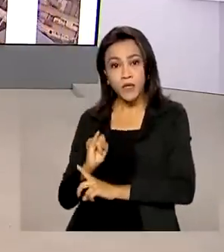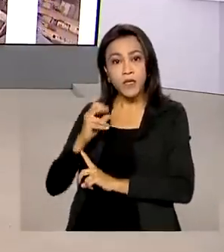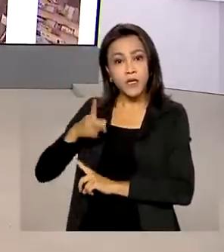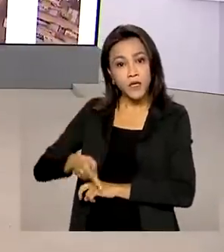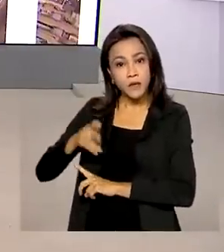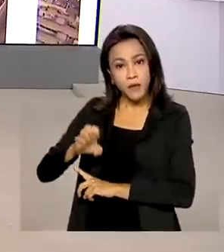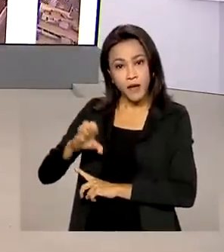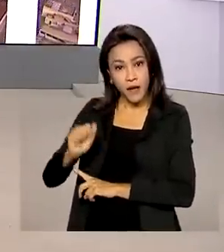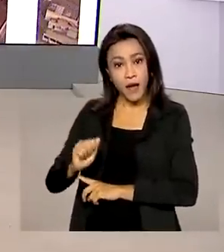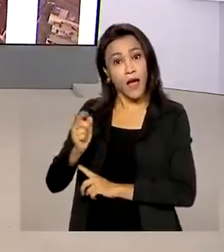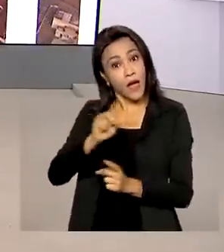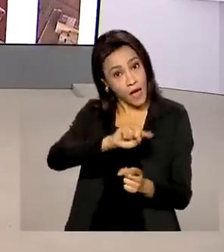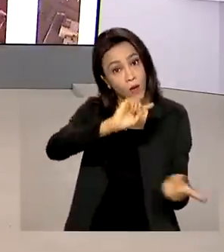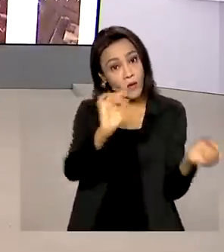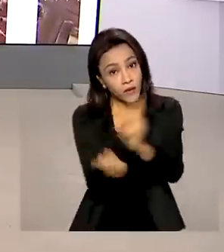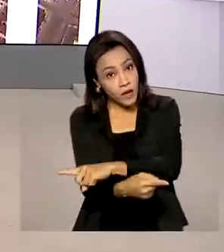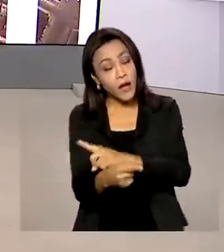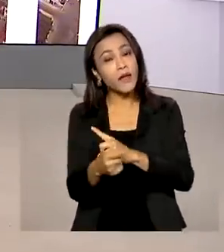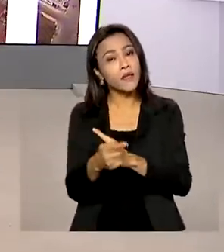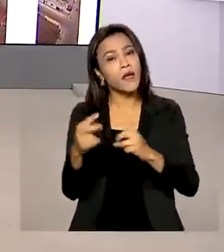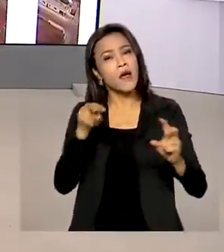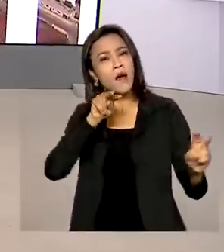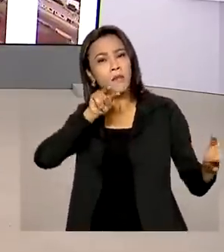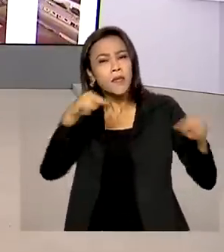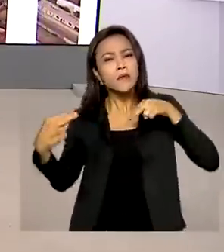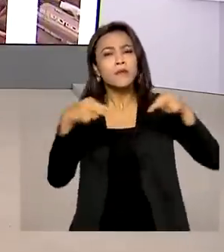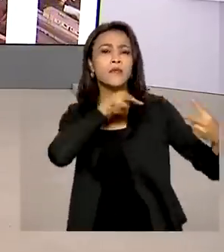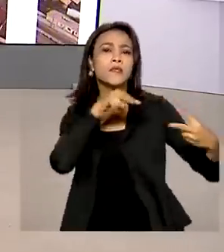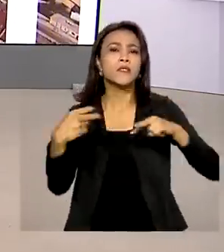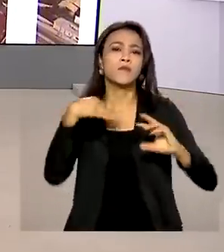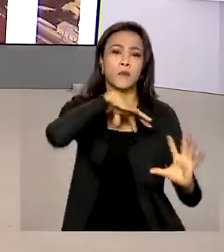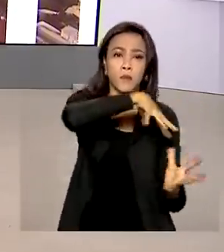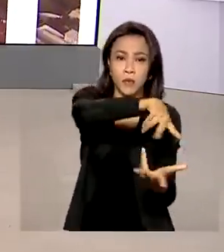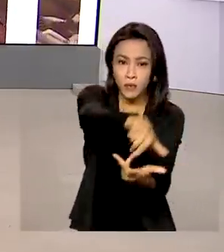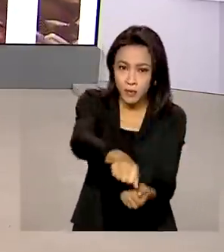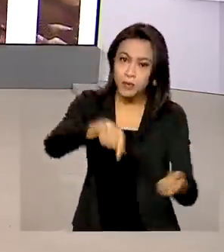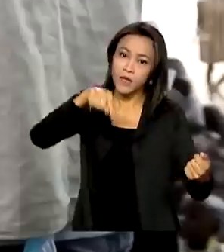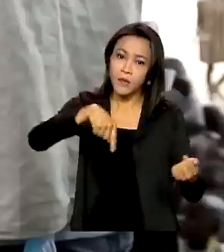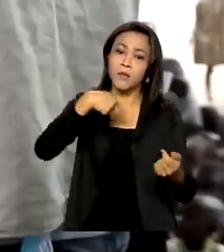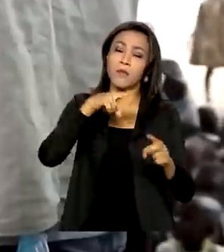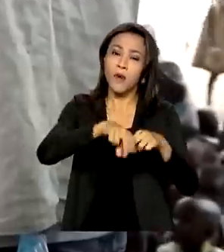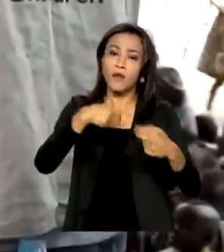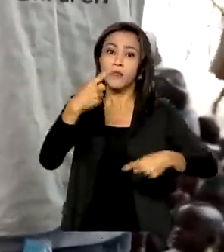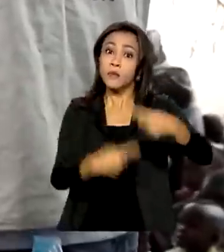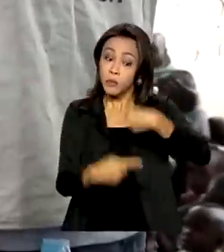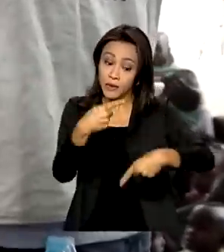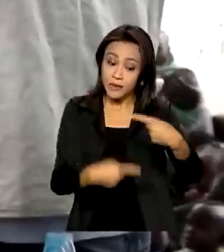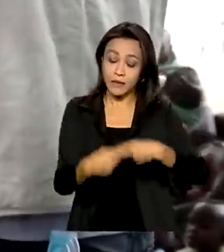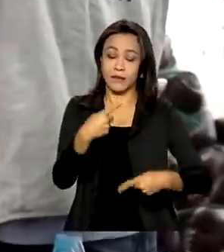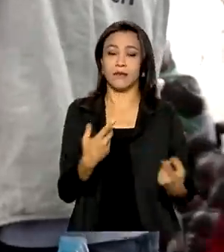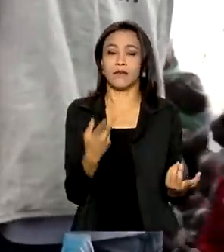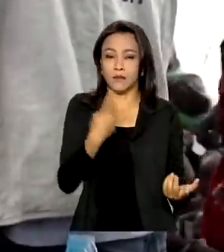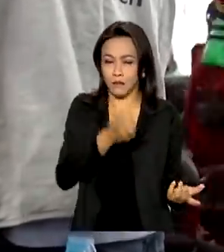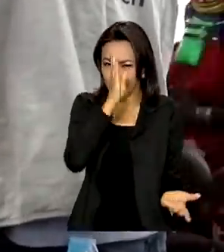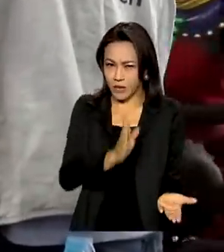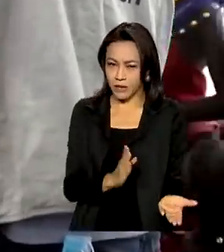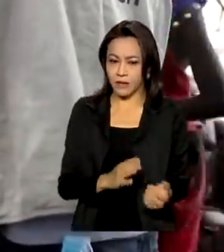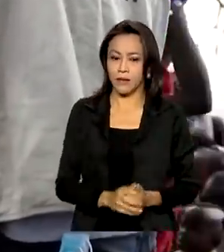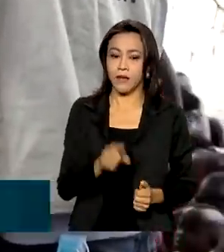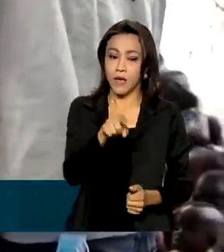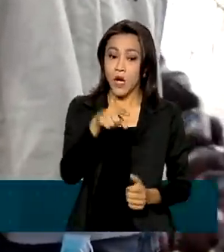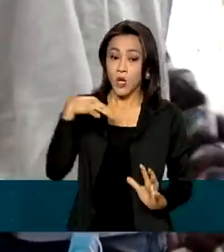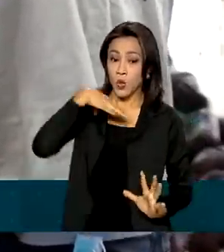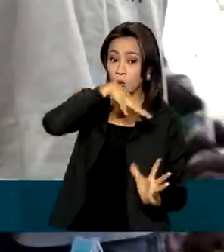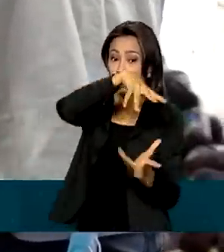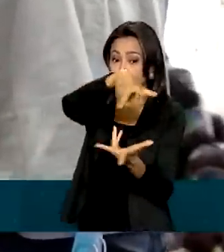da prevista para o mundo e é resultado das políticas de distribuição de renda do país. Enquanto no mundo a previsão é que a